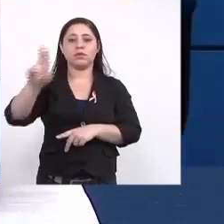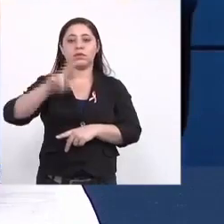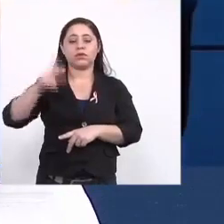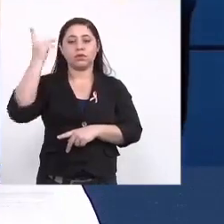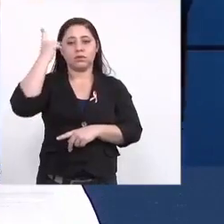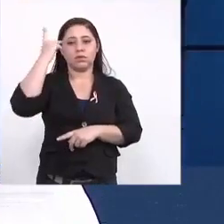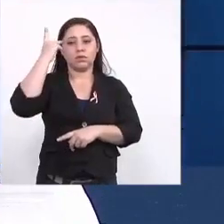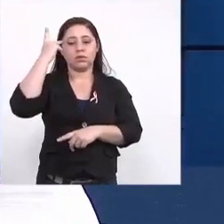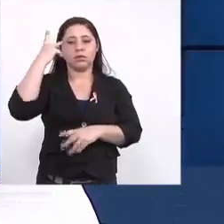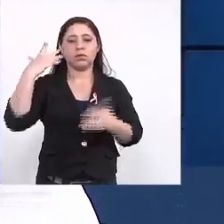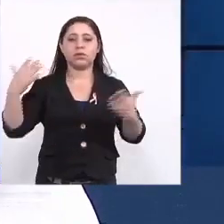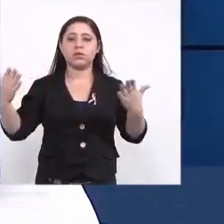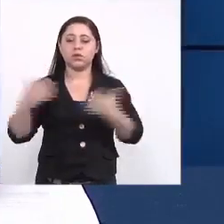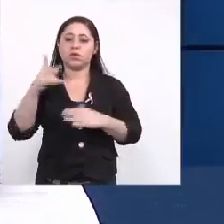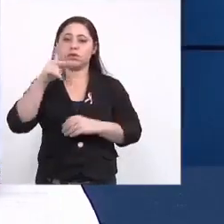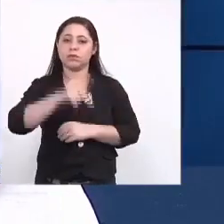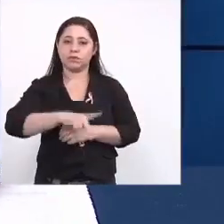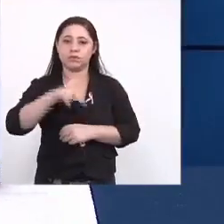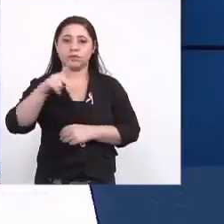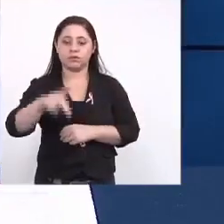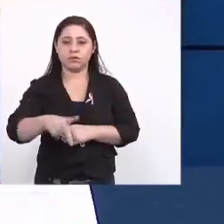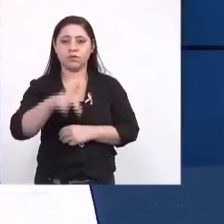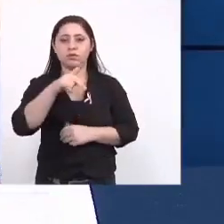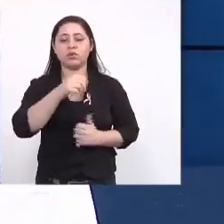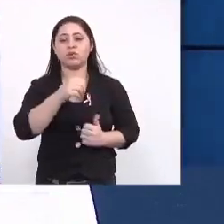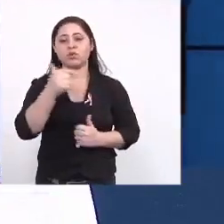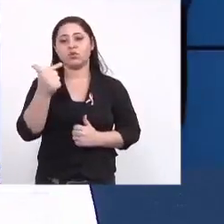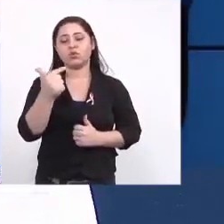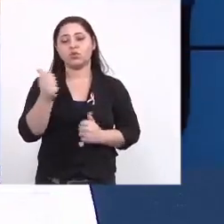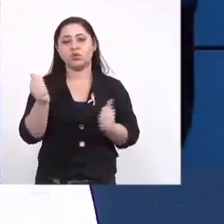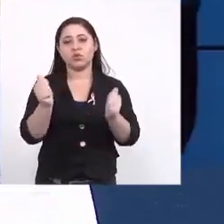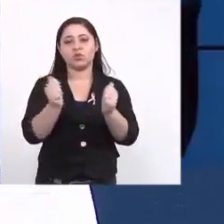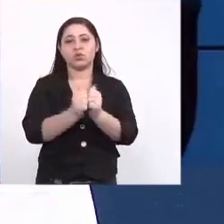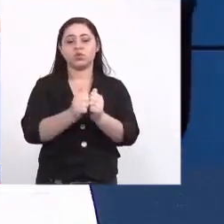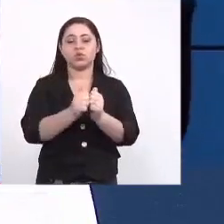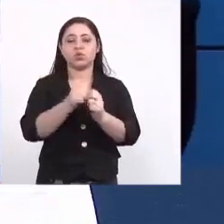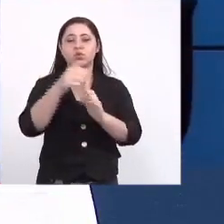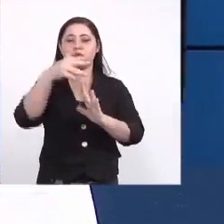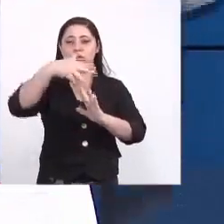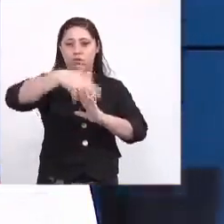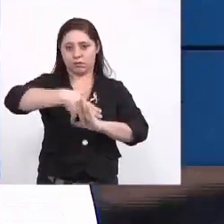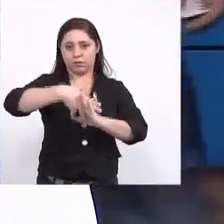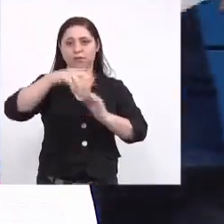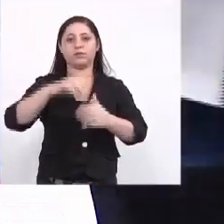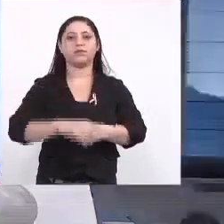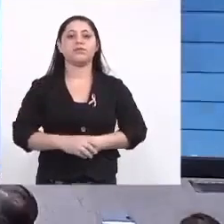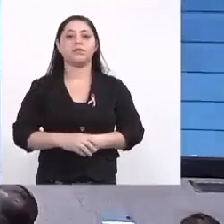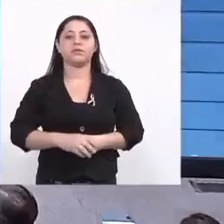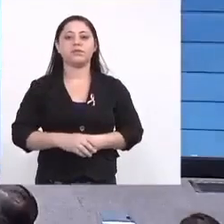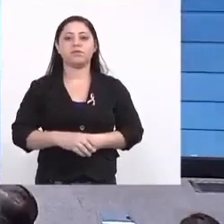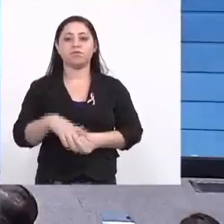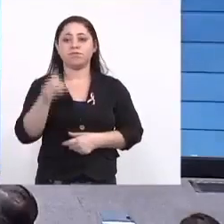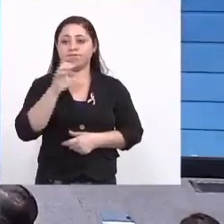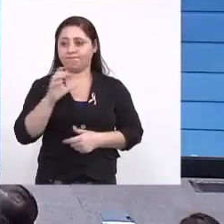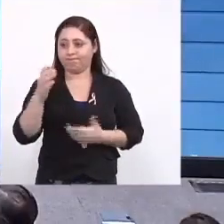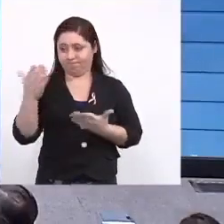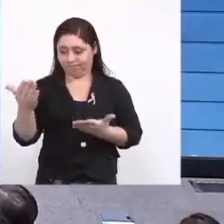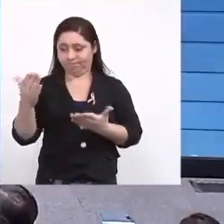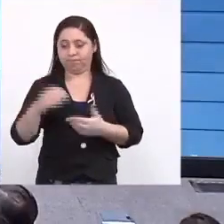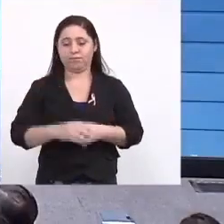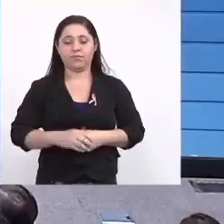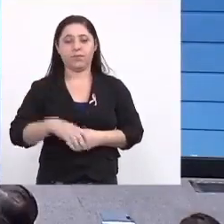atualmente, é professor adjunto da UFMS. Com a palavra, Dr.